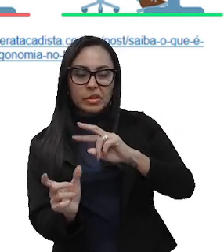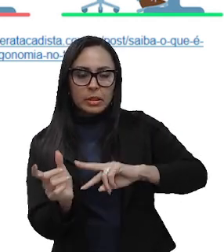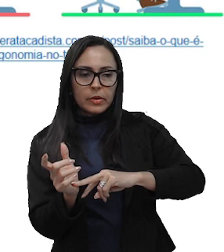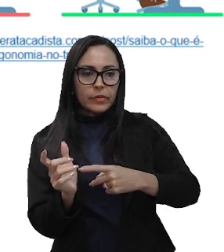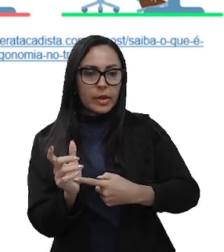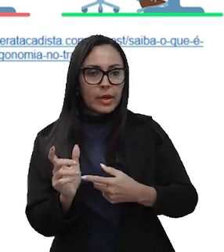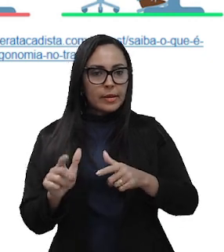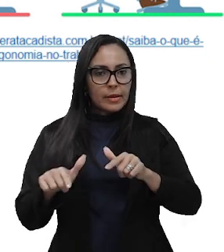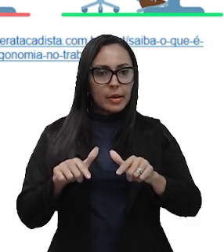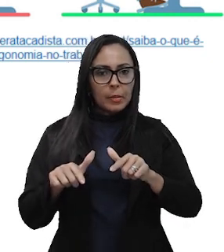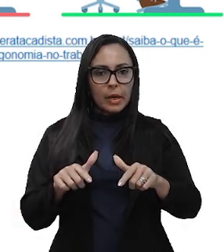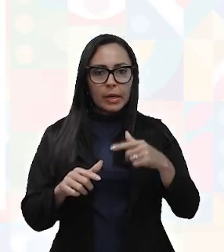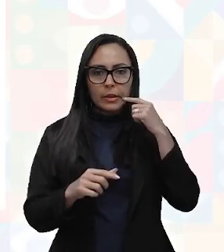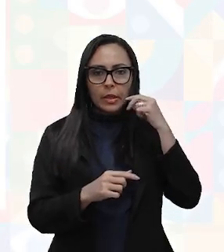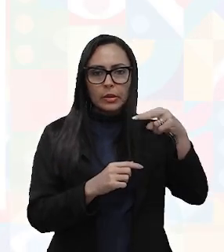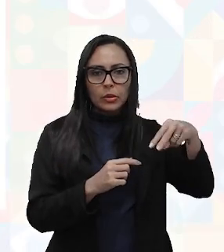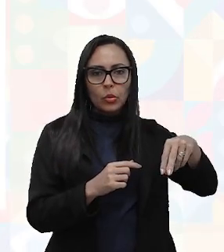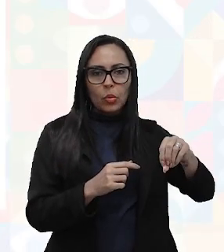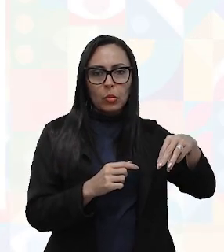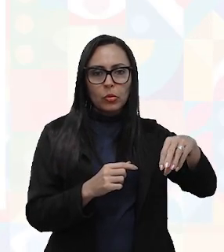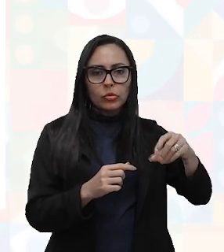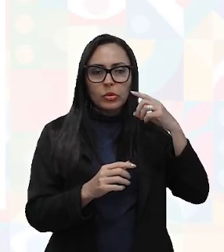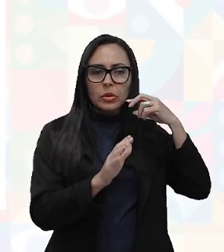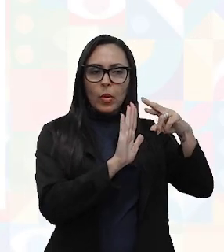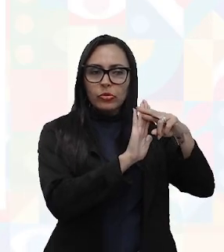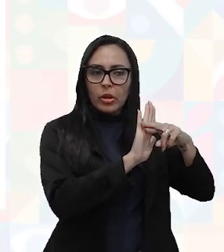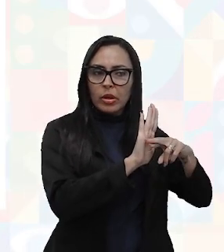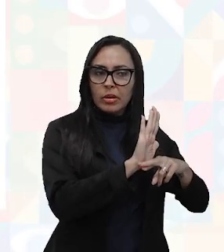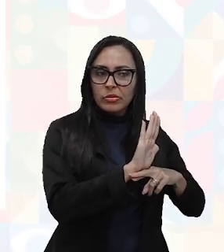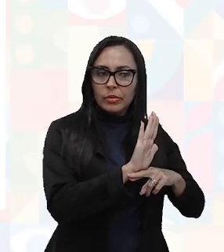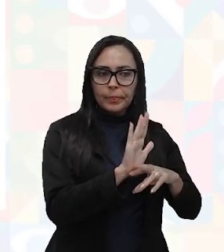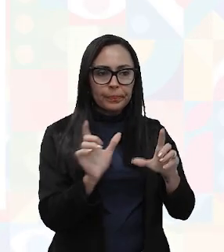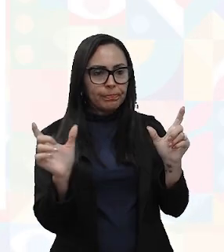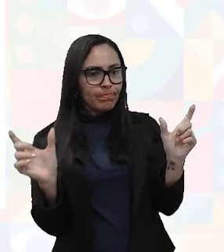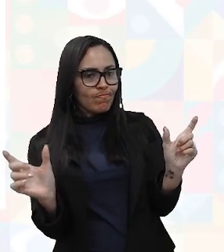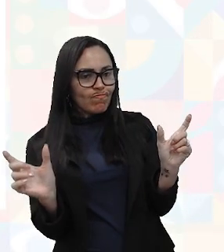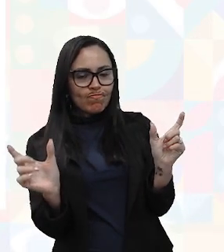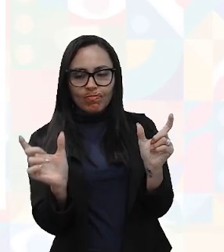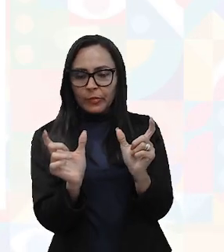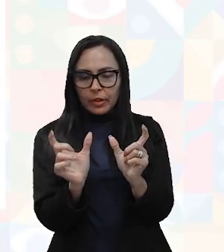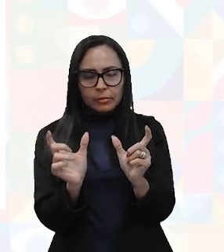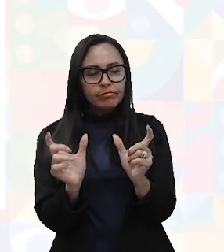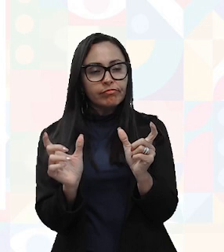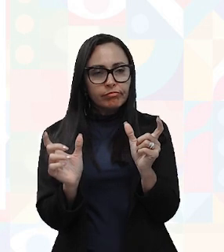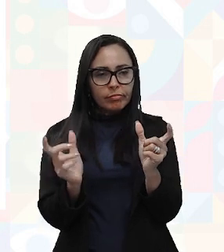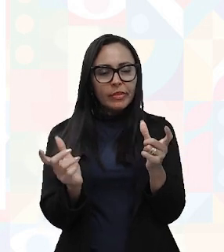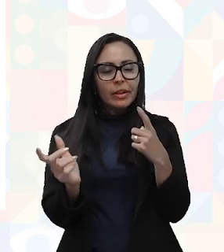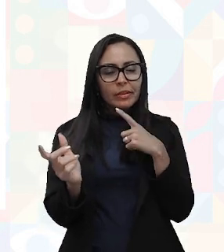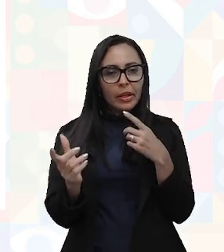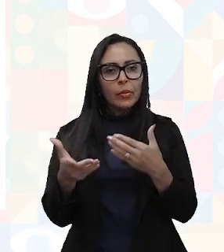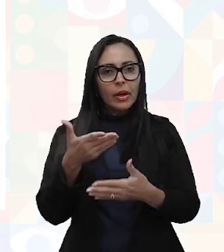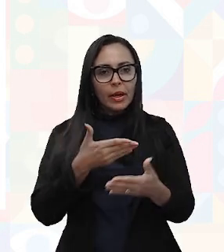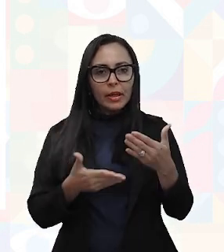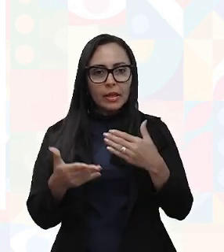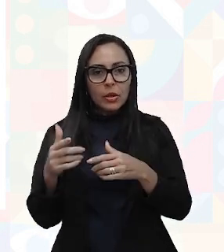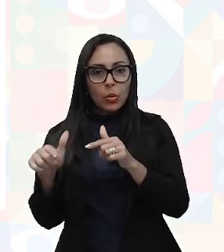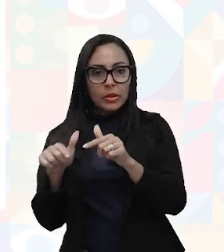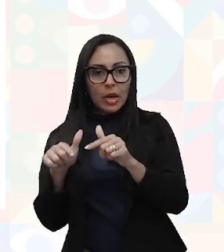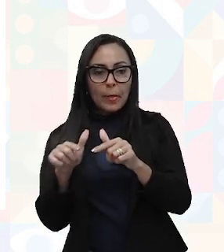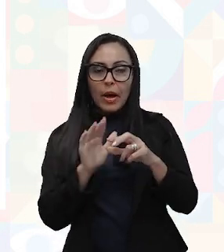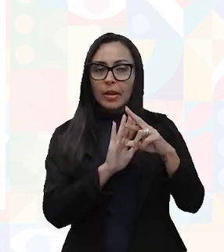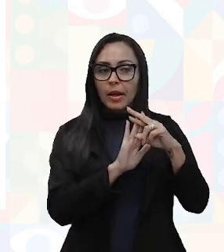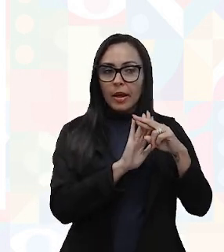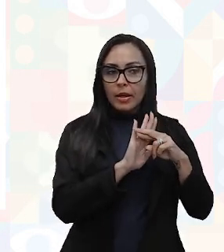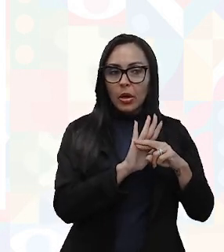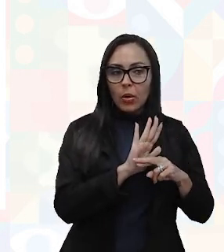e nomos, que está relacionado com normas. Então, percebam que tem uma relação de trabalho e normas.